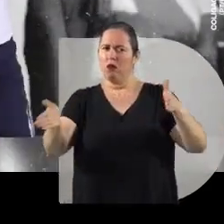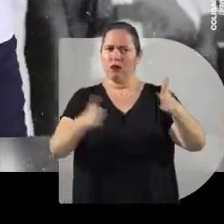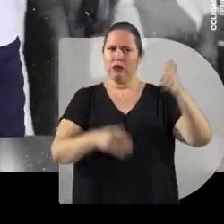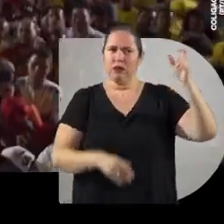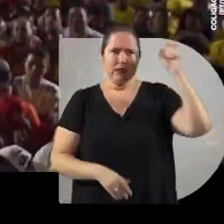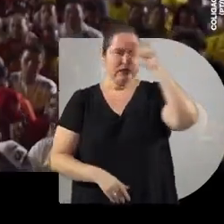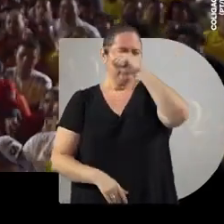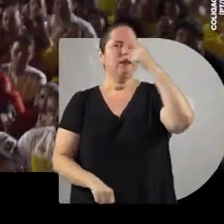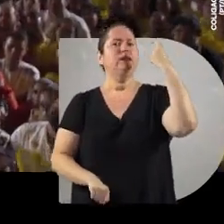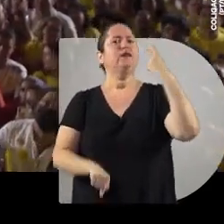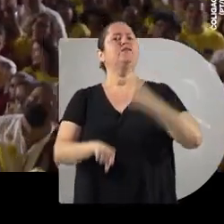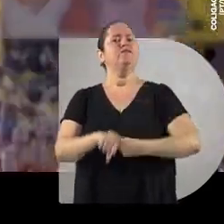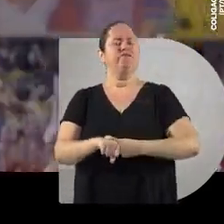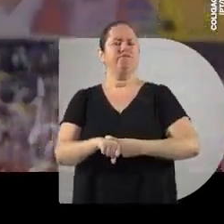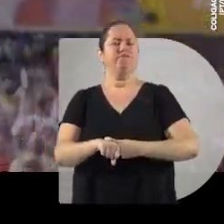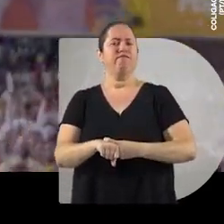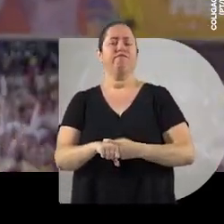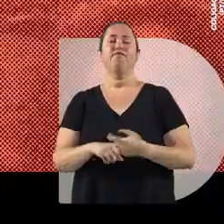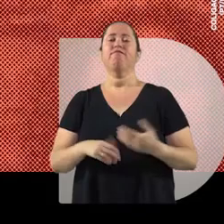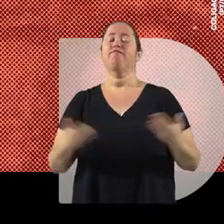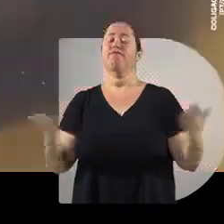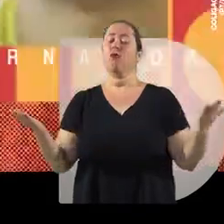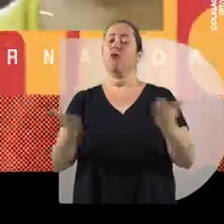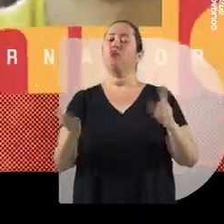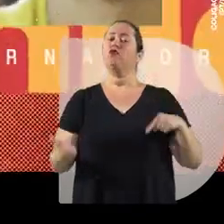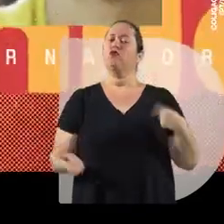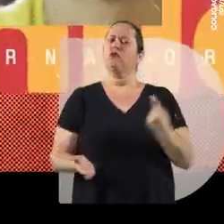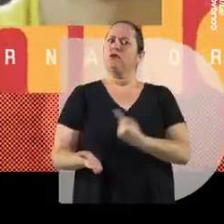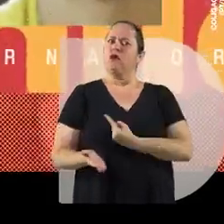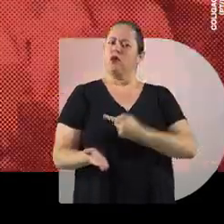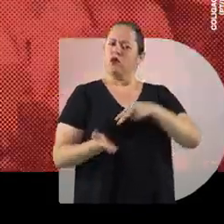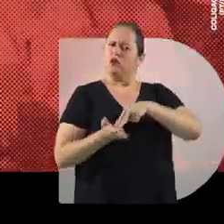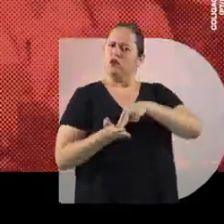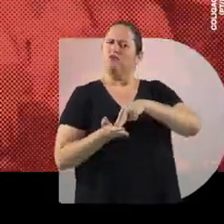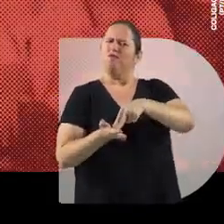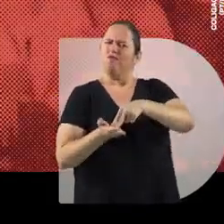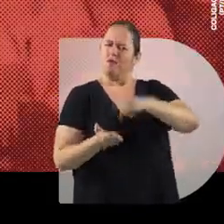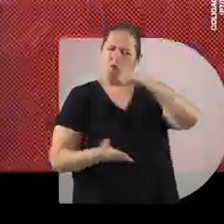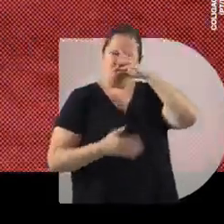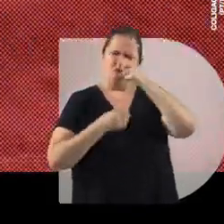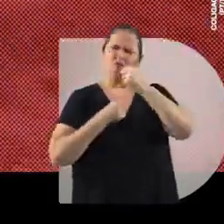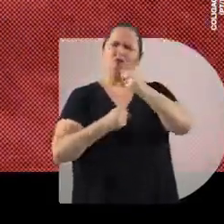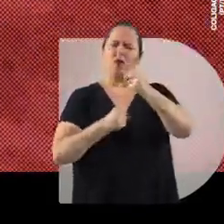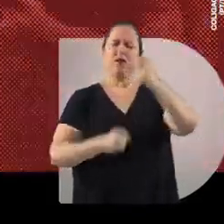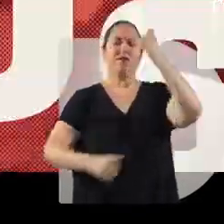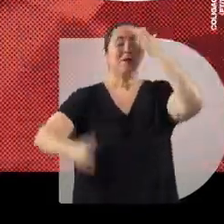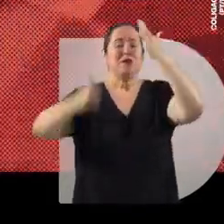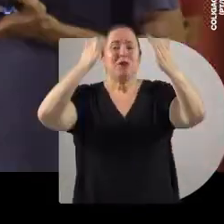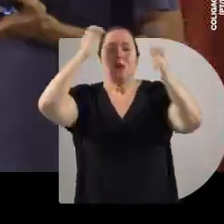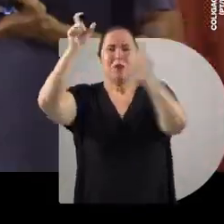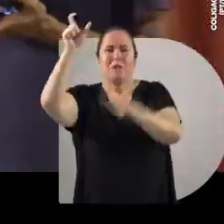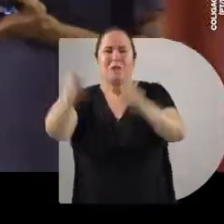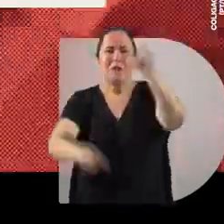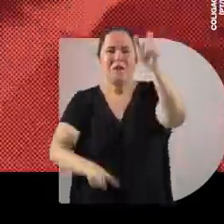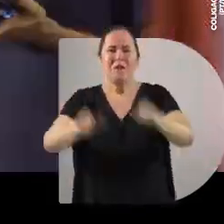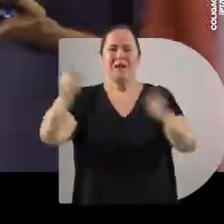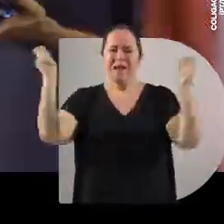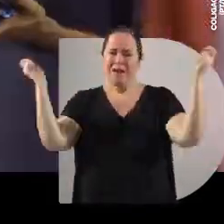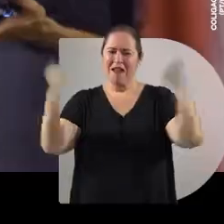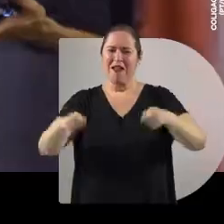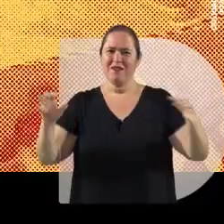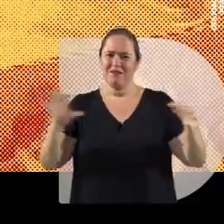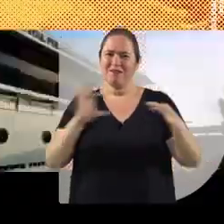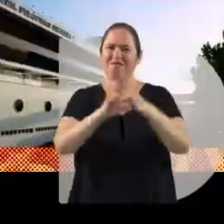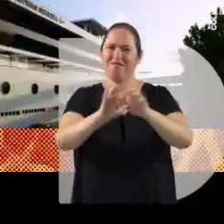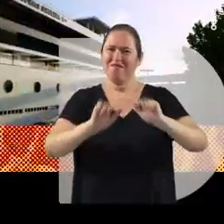vivenciou um período tão duro na história de Pernambuco. Mas a gente tem sim hoje Pernambuco de pé a juntar sonhos, gente